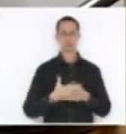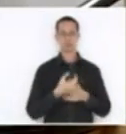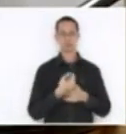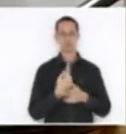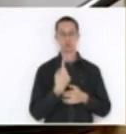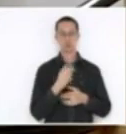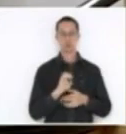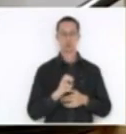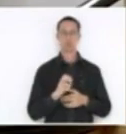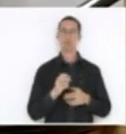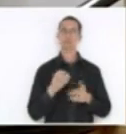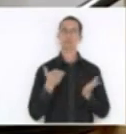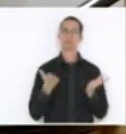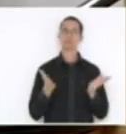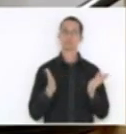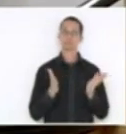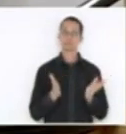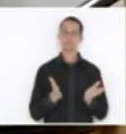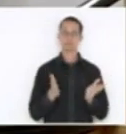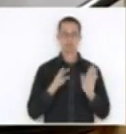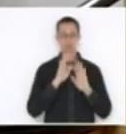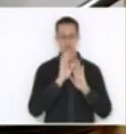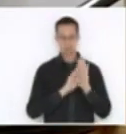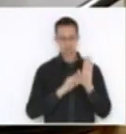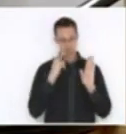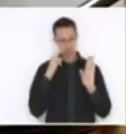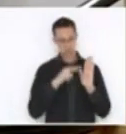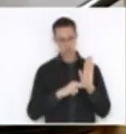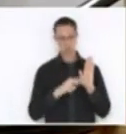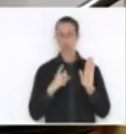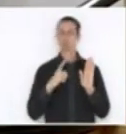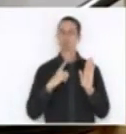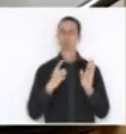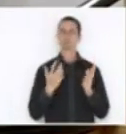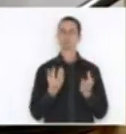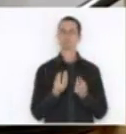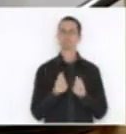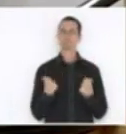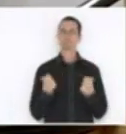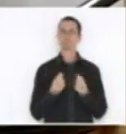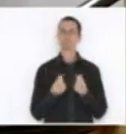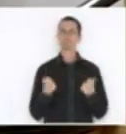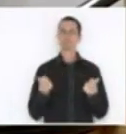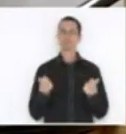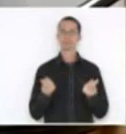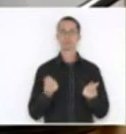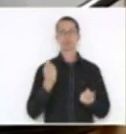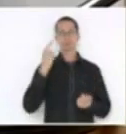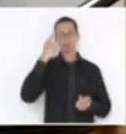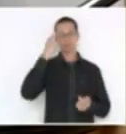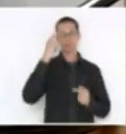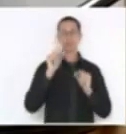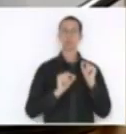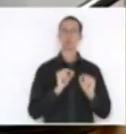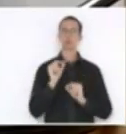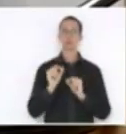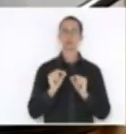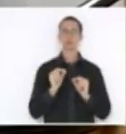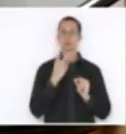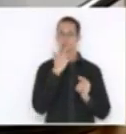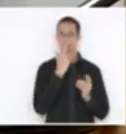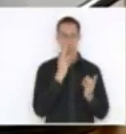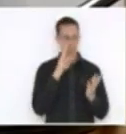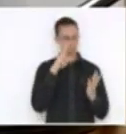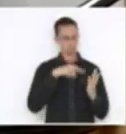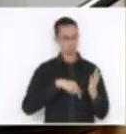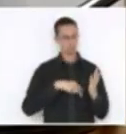texto é meio vago e, como repristina uma lei antiga, dá a entender de que tudo que foi